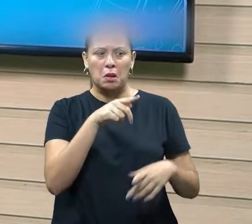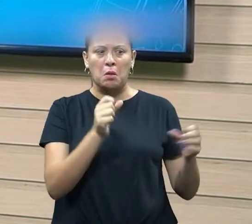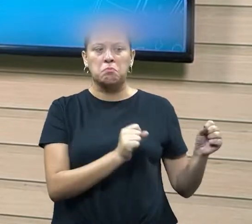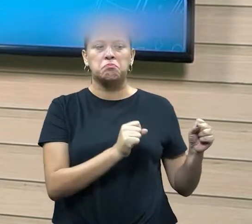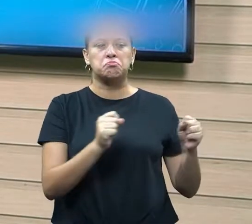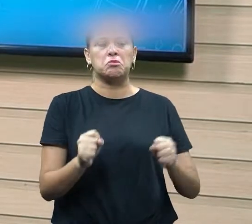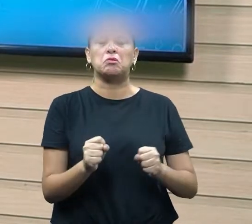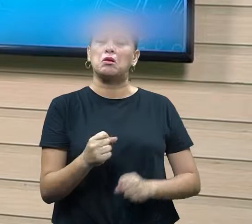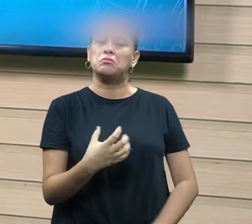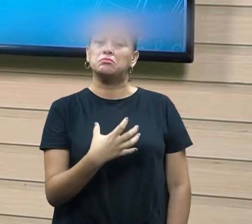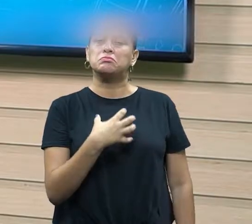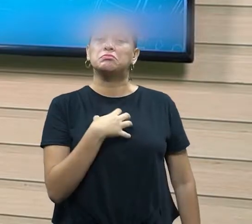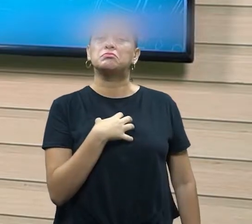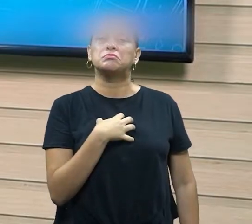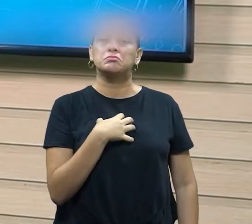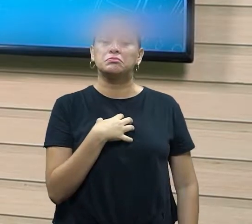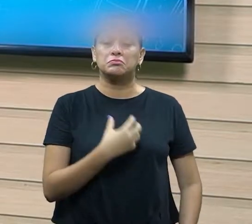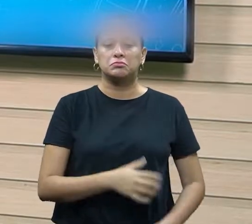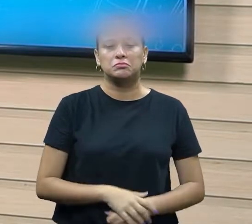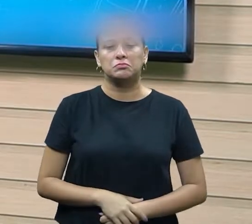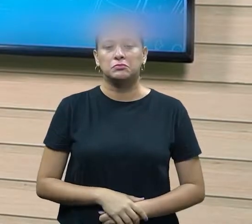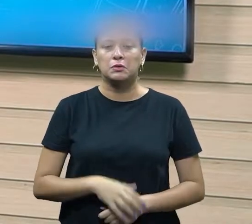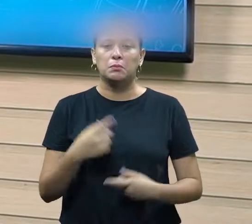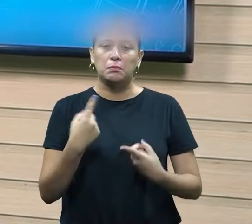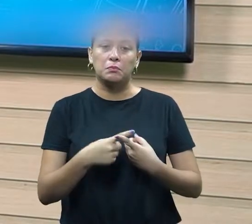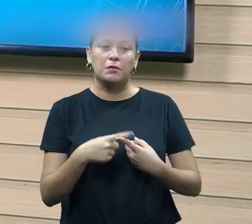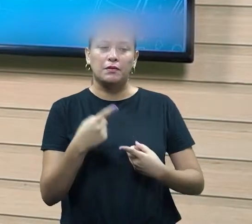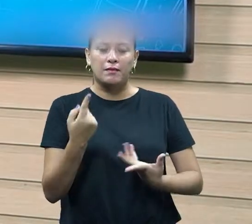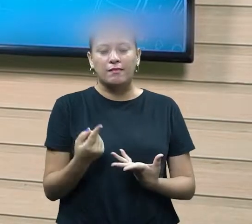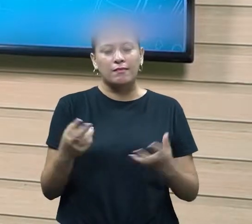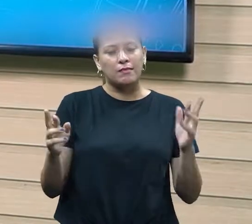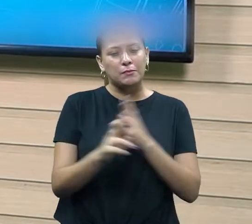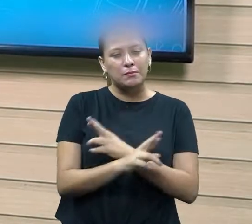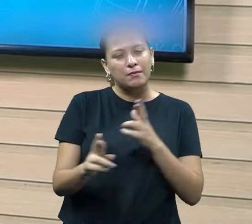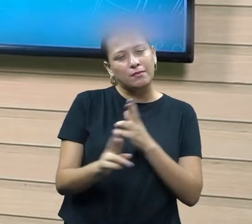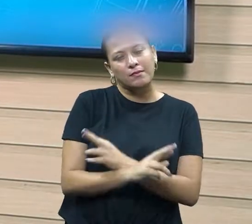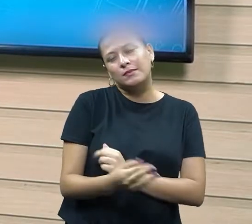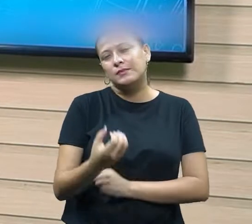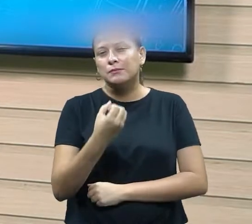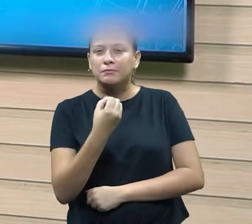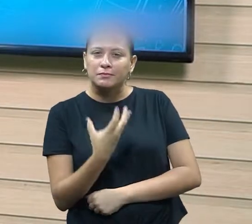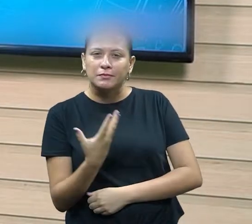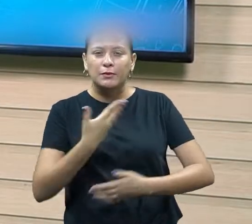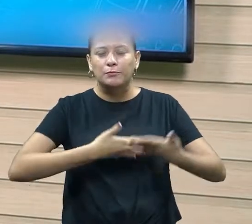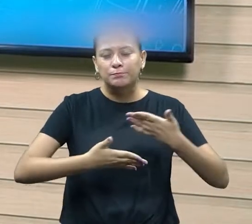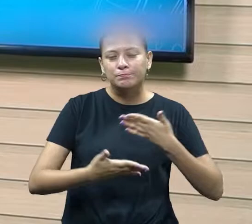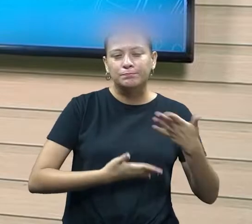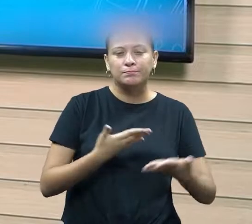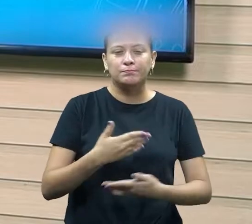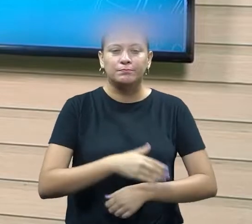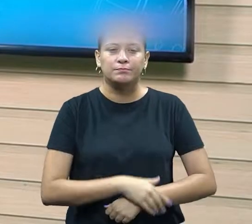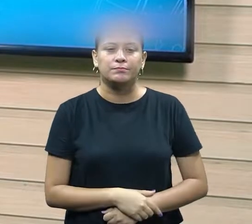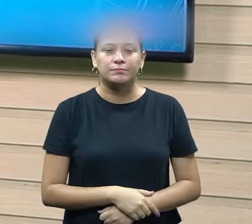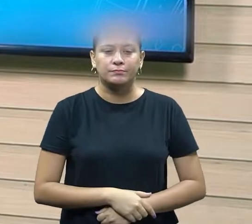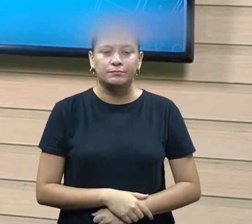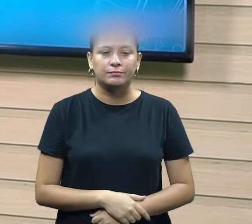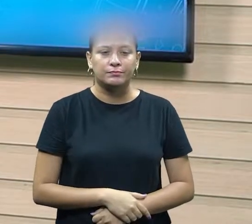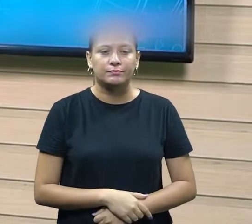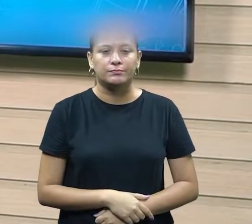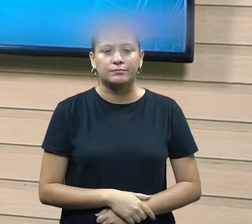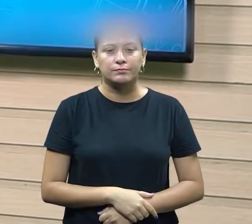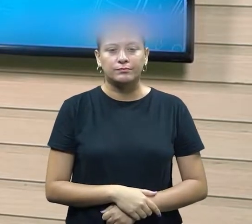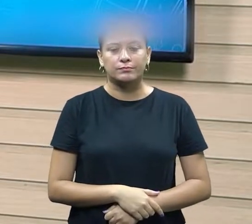porque a pessoa é muito entrosada a é muito bem relacionada então aí a gente consegue localizar a